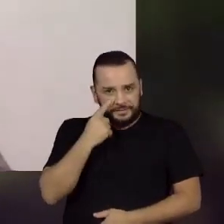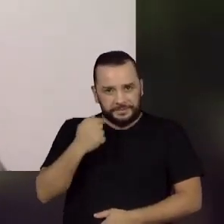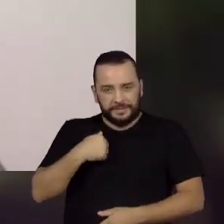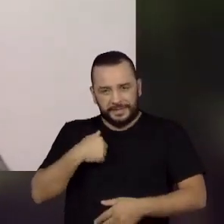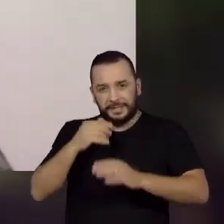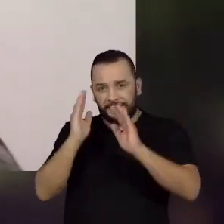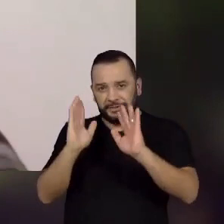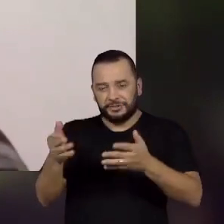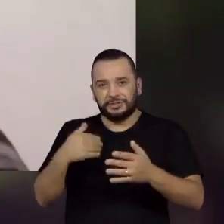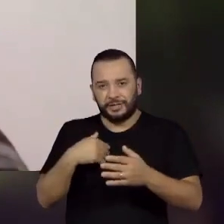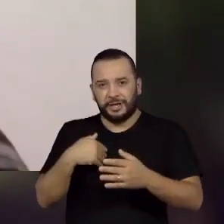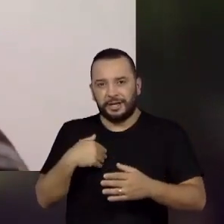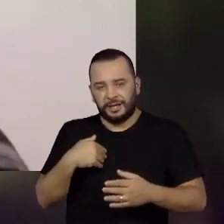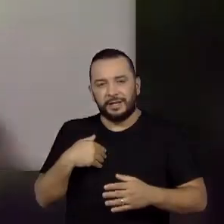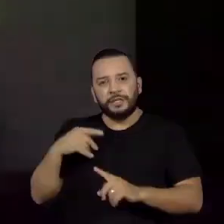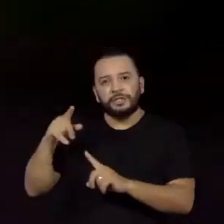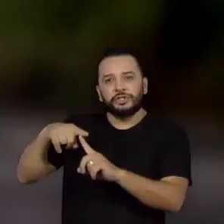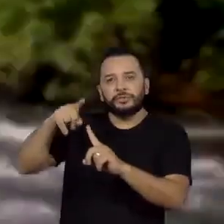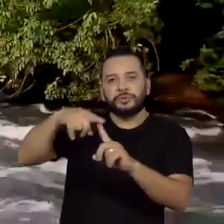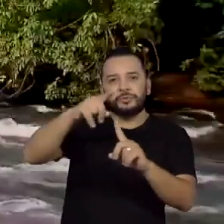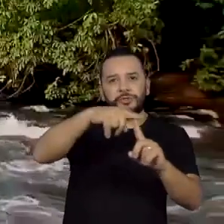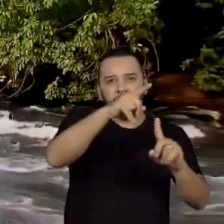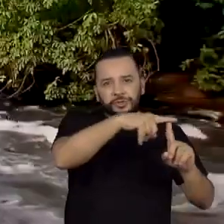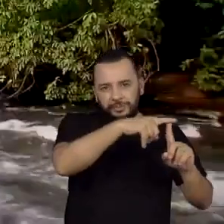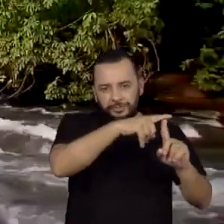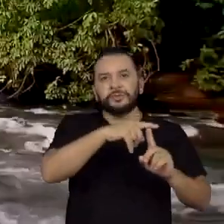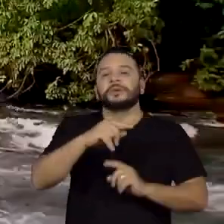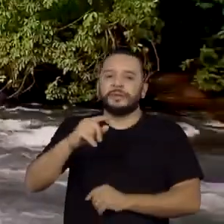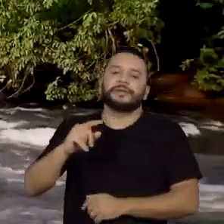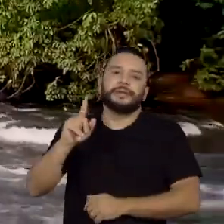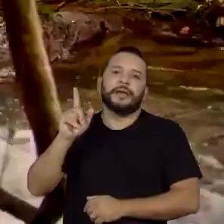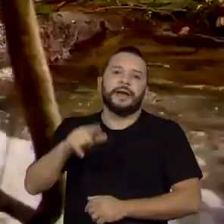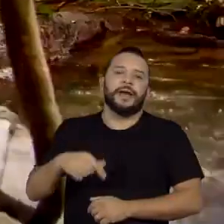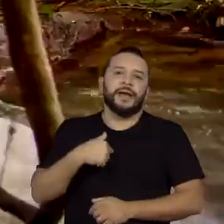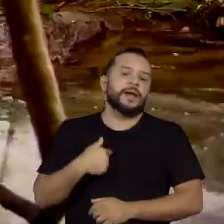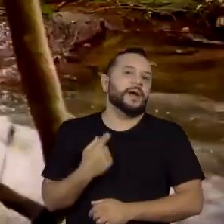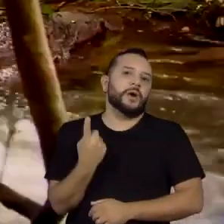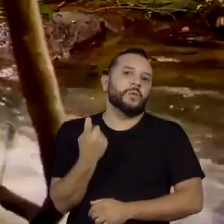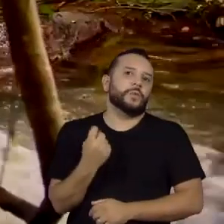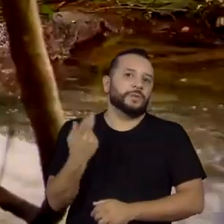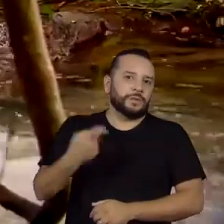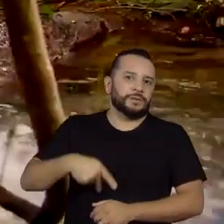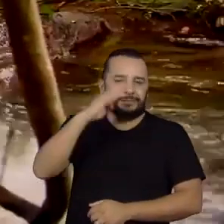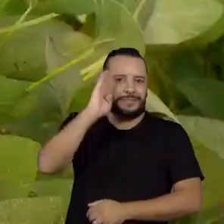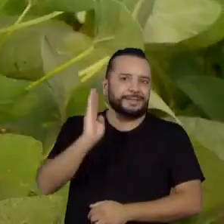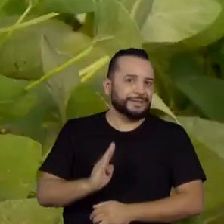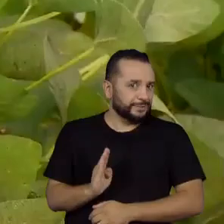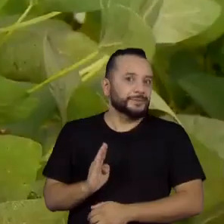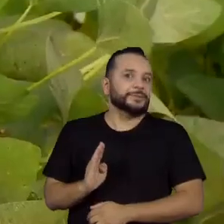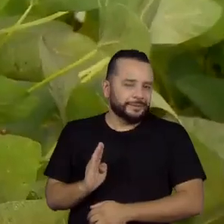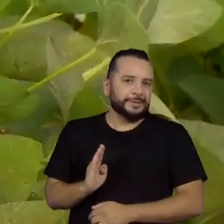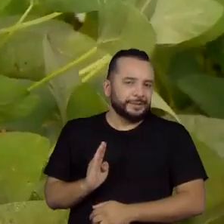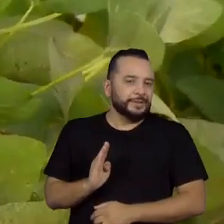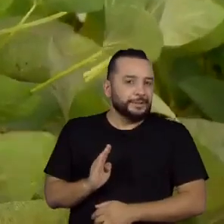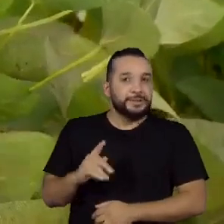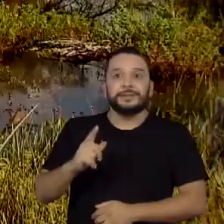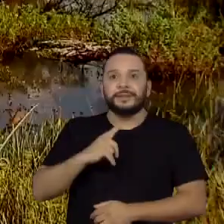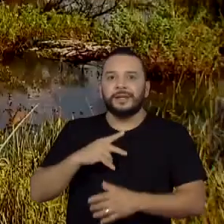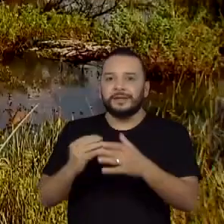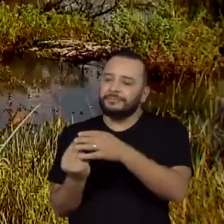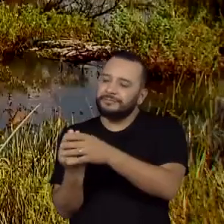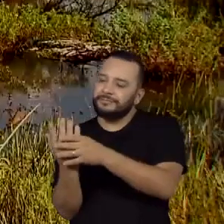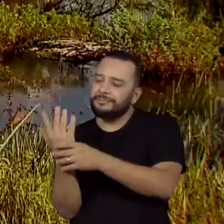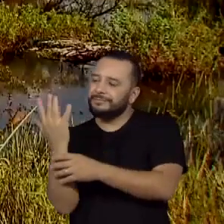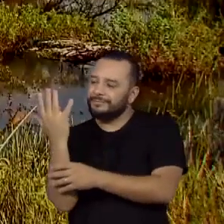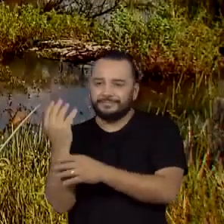biomas e identifica que eles são quase que únicos do nosso território, obviamente você vai ter plantas que são também